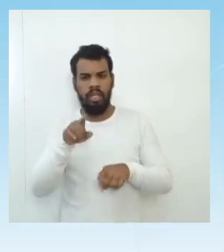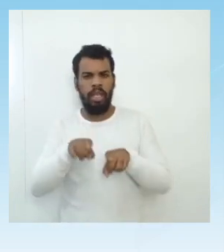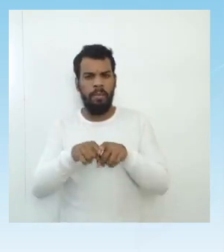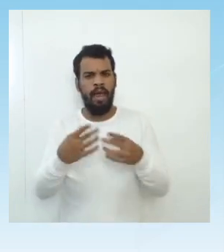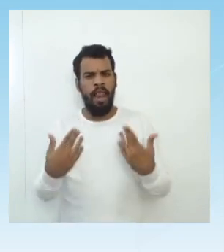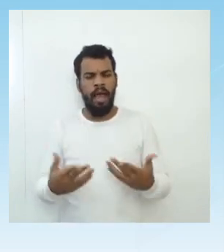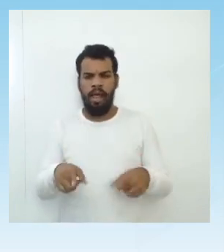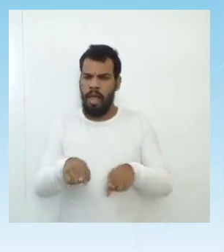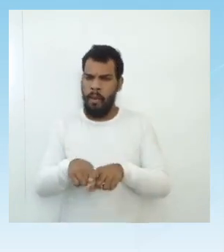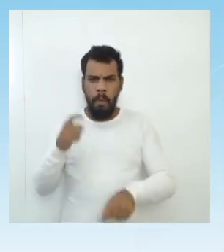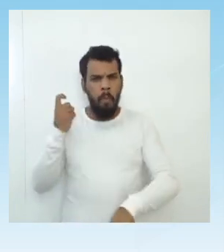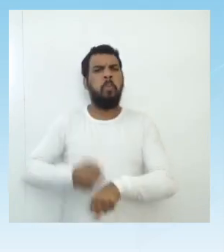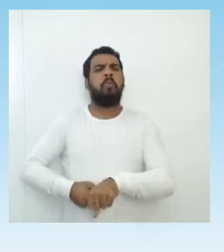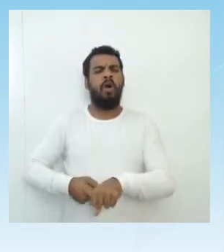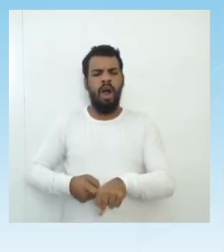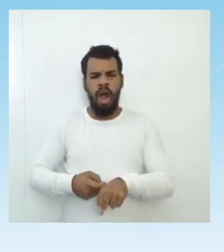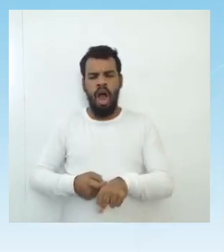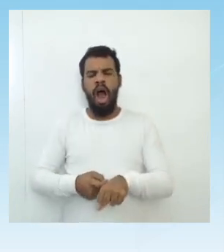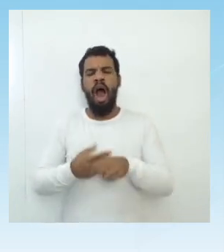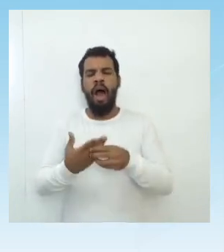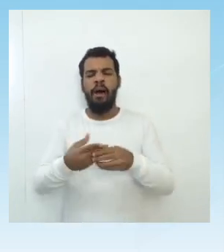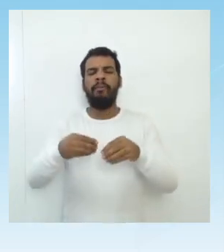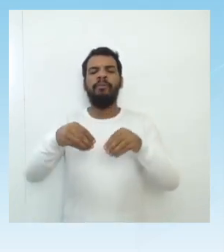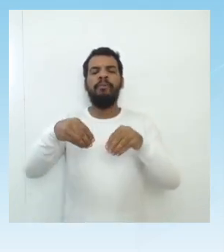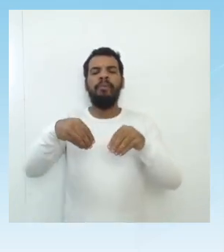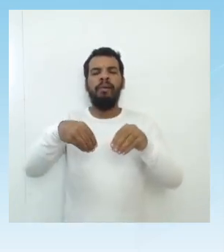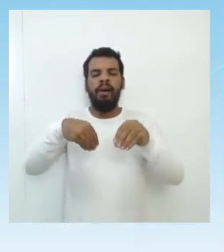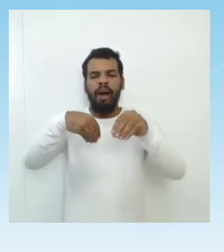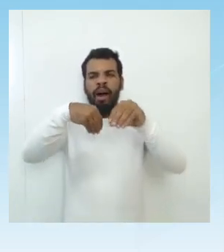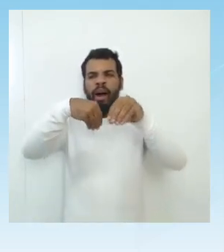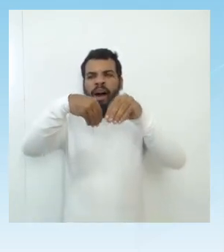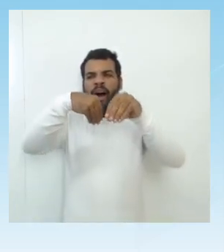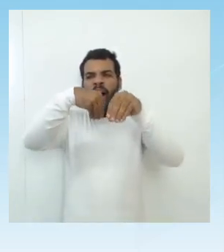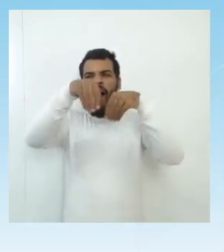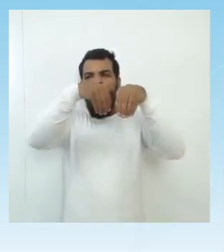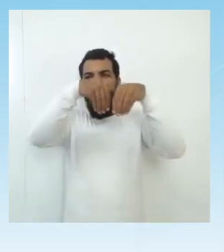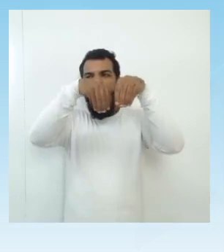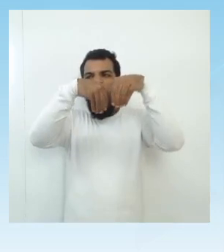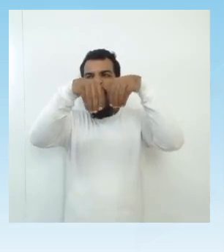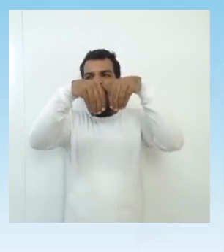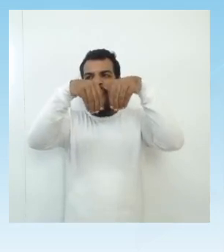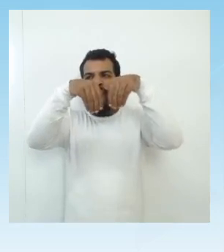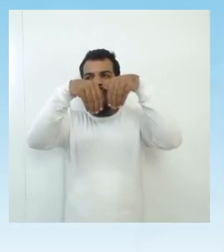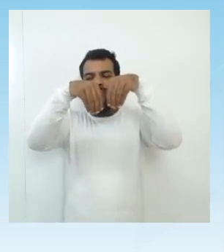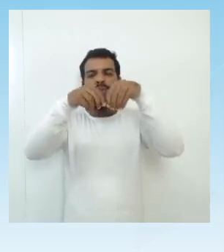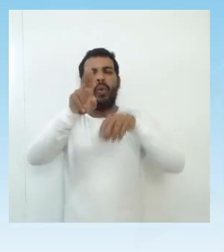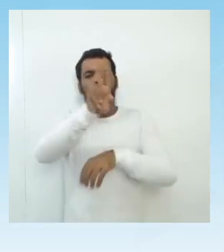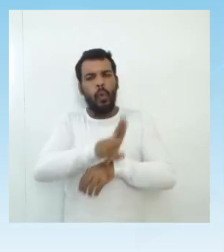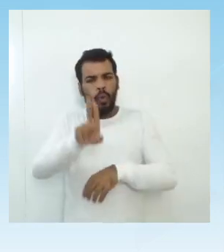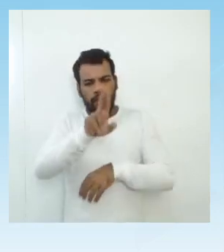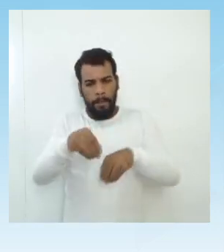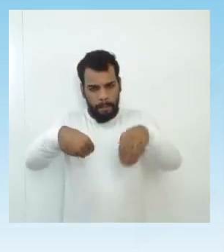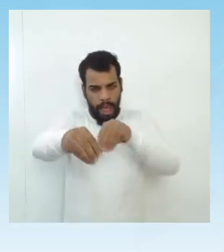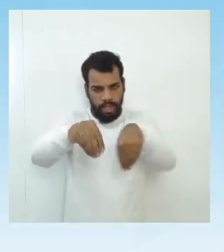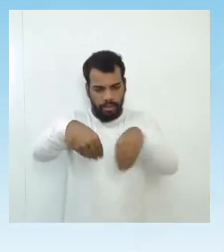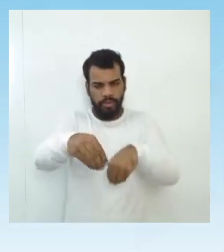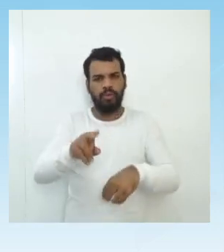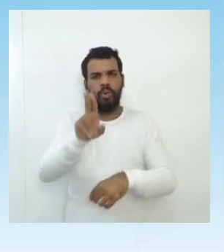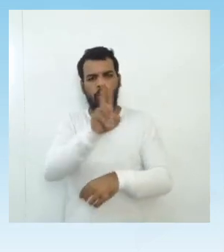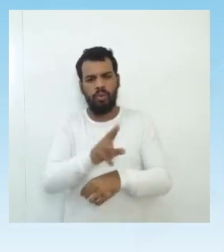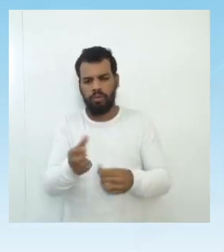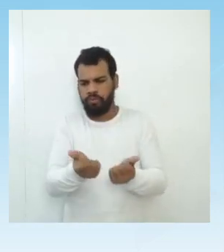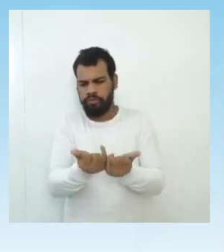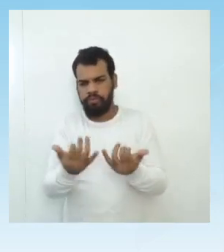os plásticos, eles são usados em muitos objetos ao nosso redor. Um polímero que tem grande